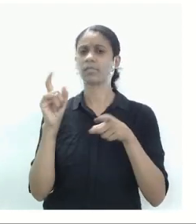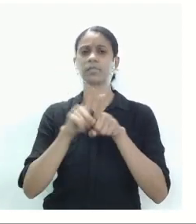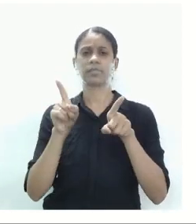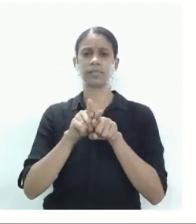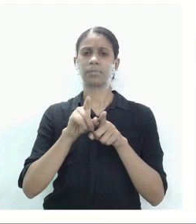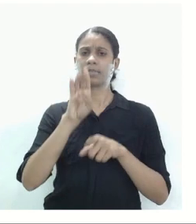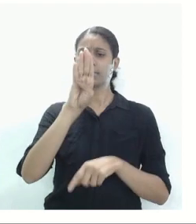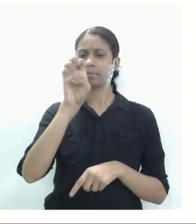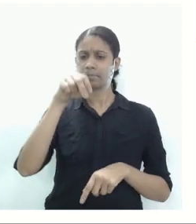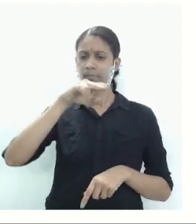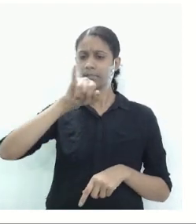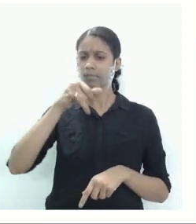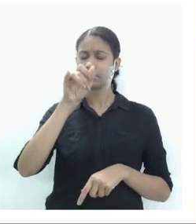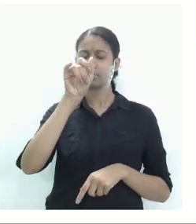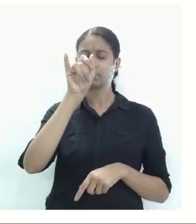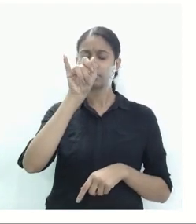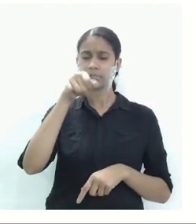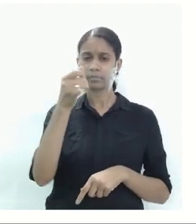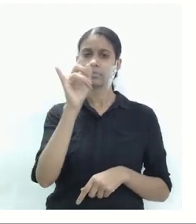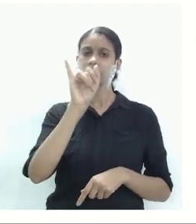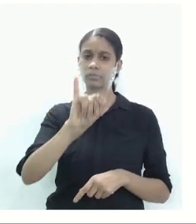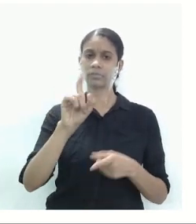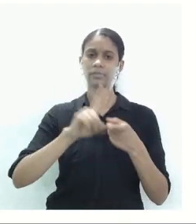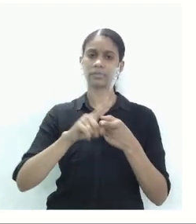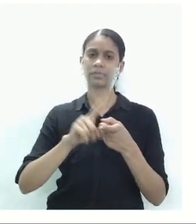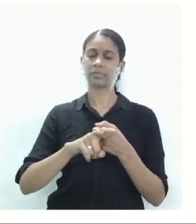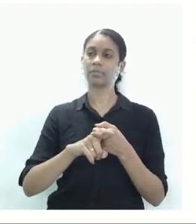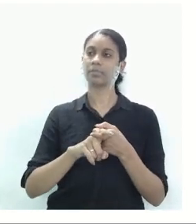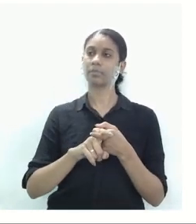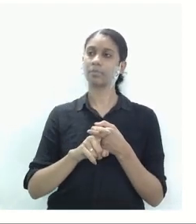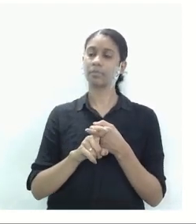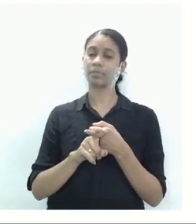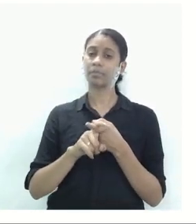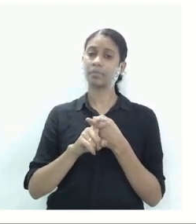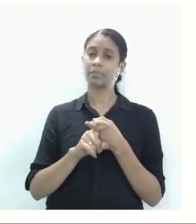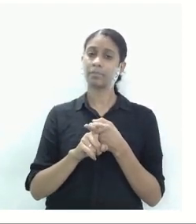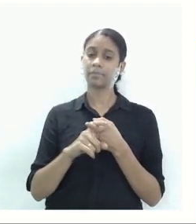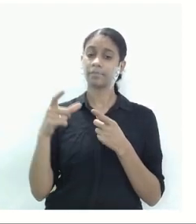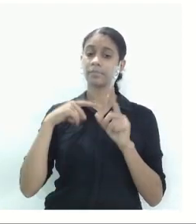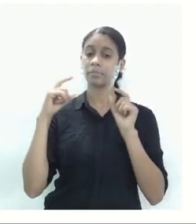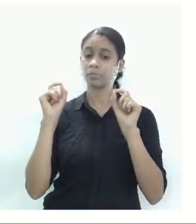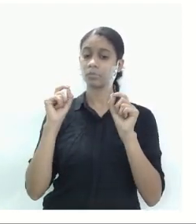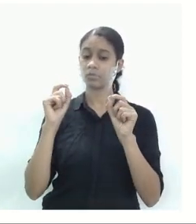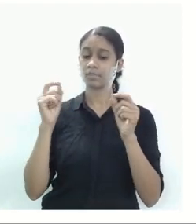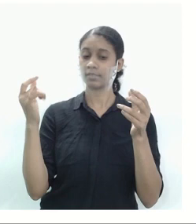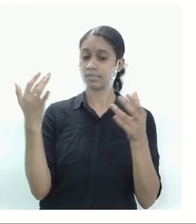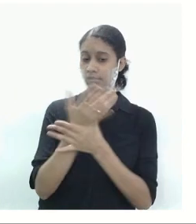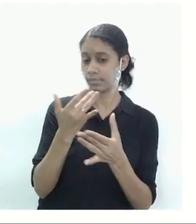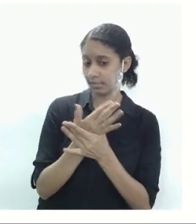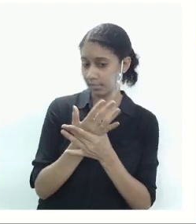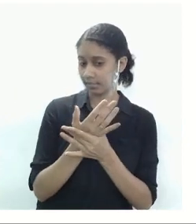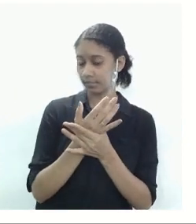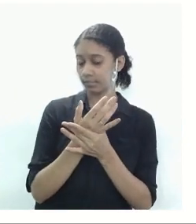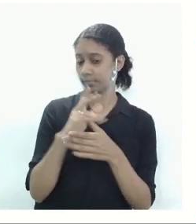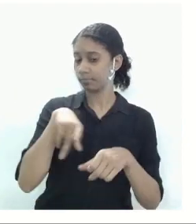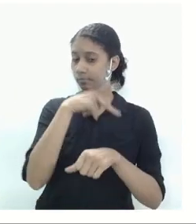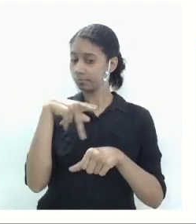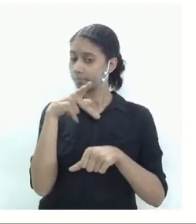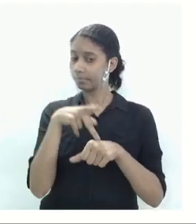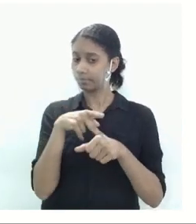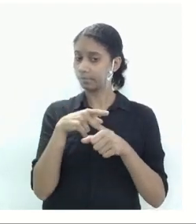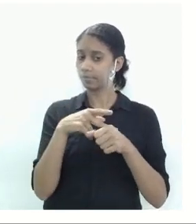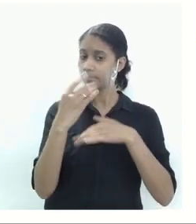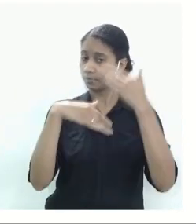você pode notar que nós temos mega cidades que são cidades em países desenvolvidos e cidades em países de